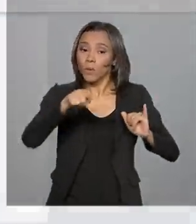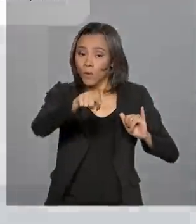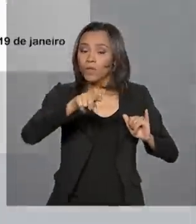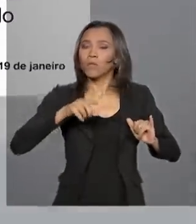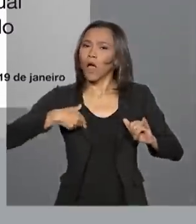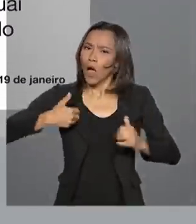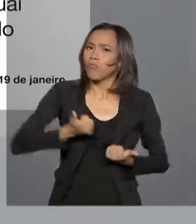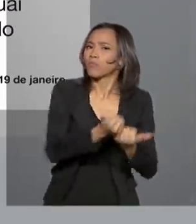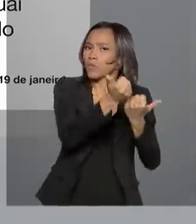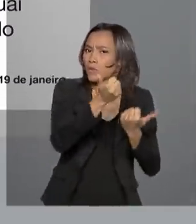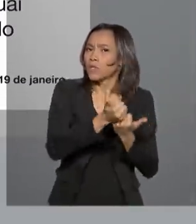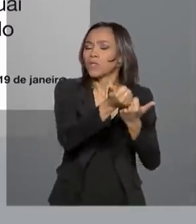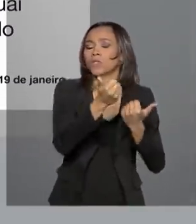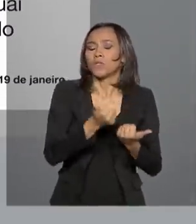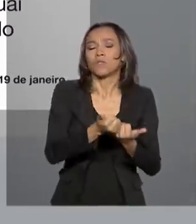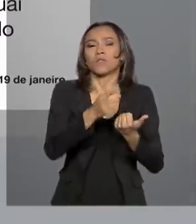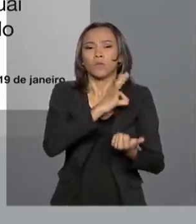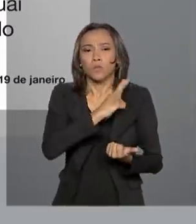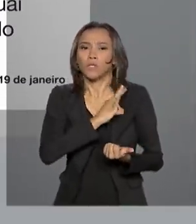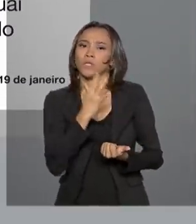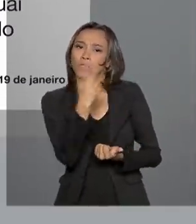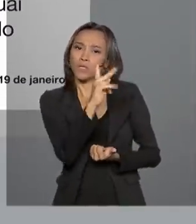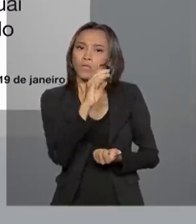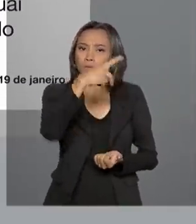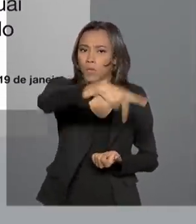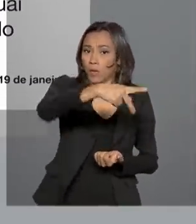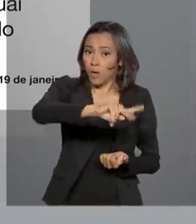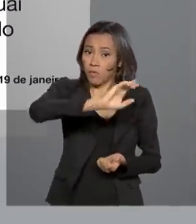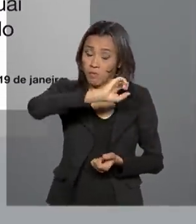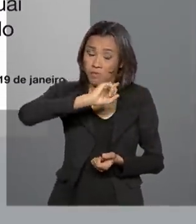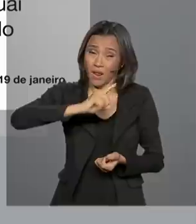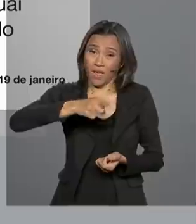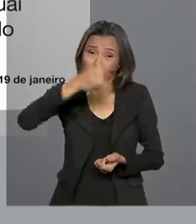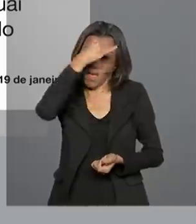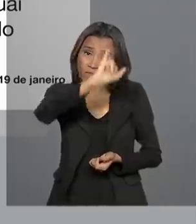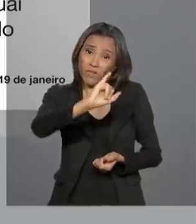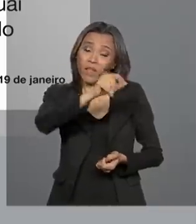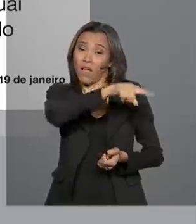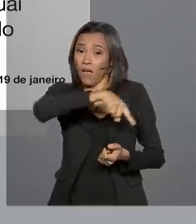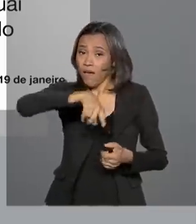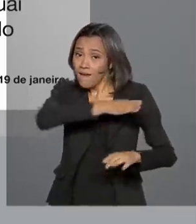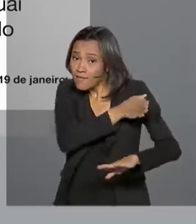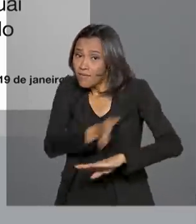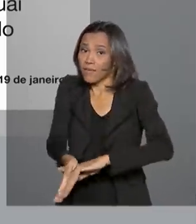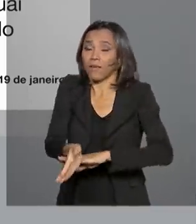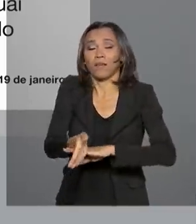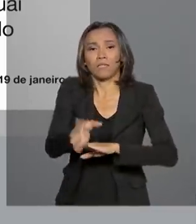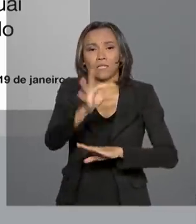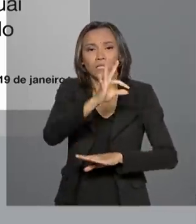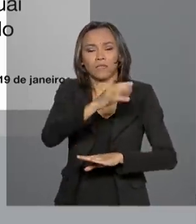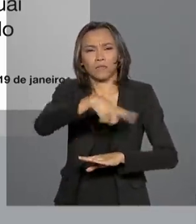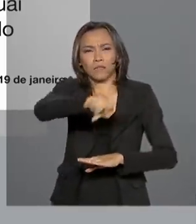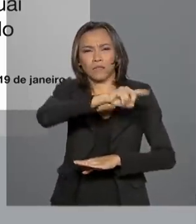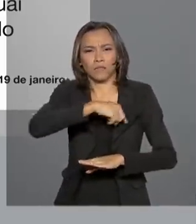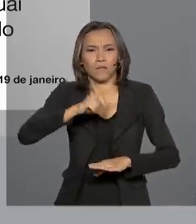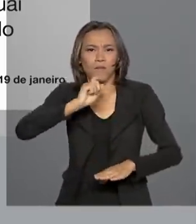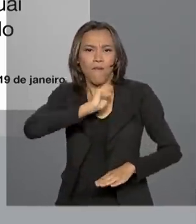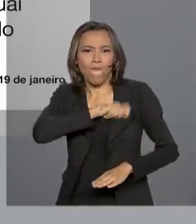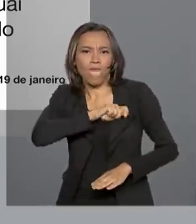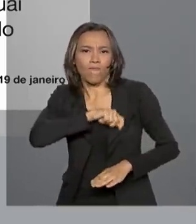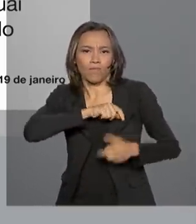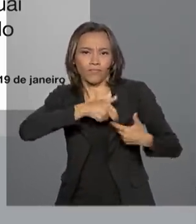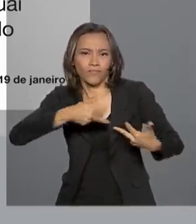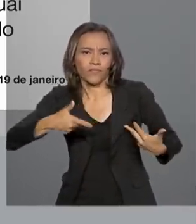parceria com as forças estaduais para impedir a entrada desses criminosos aqui no Brasil. E para isso, para essa investigação, destacou